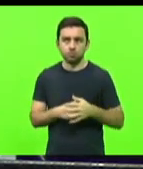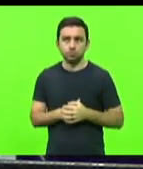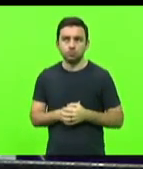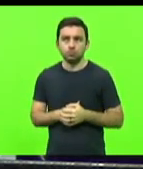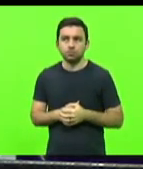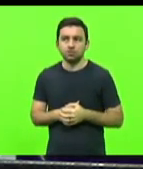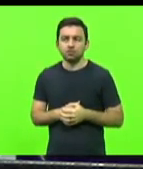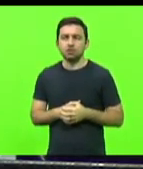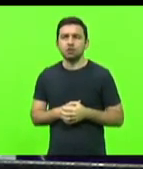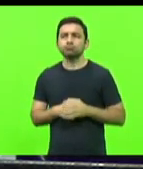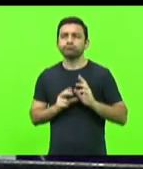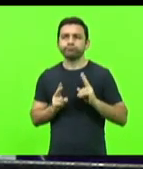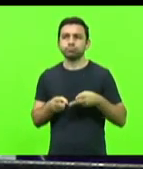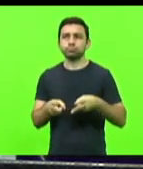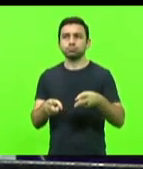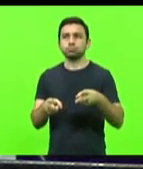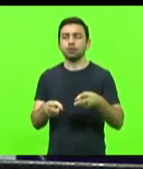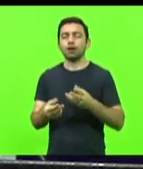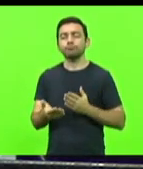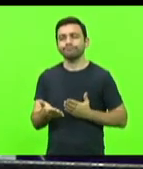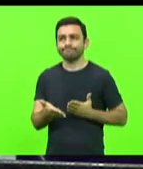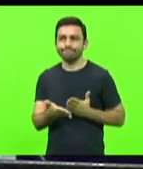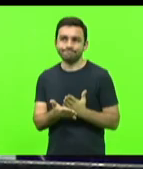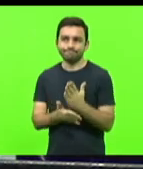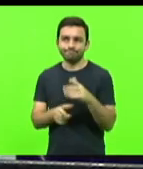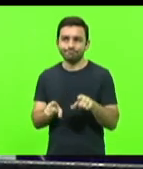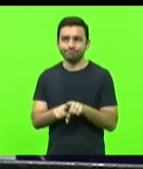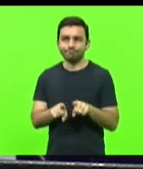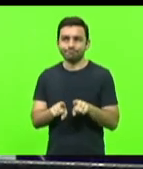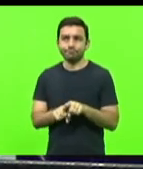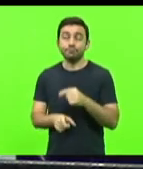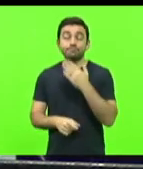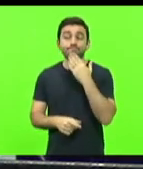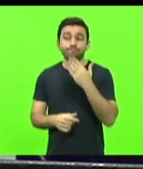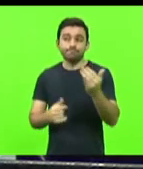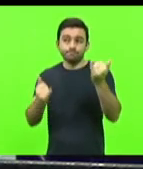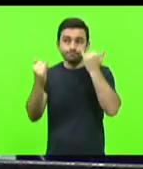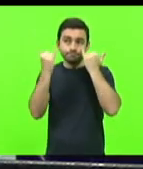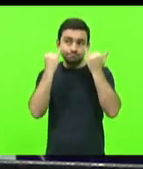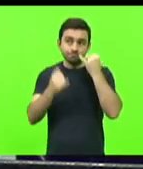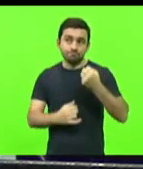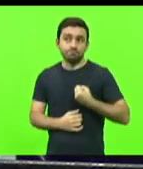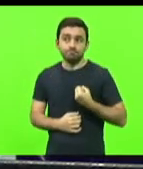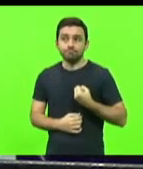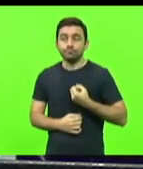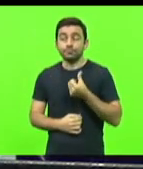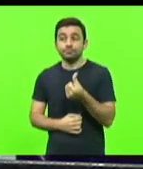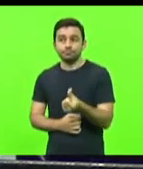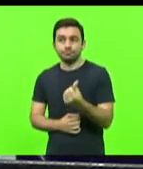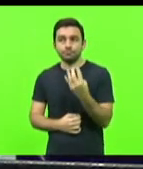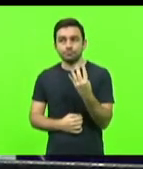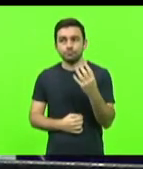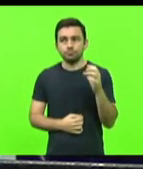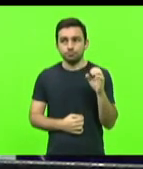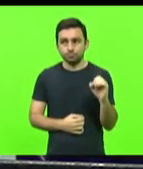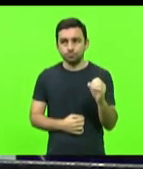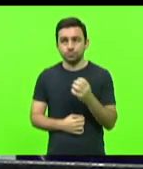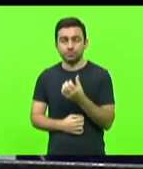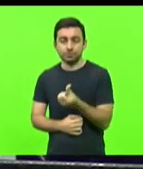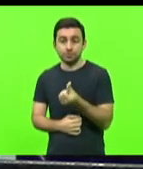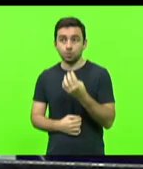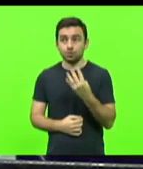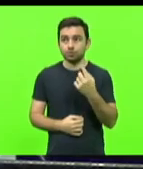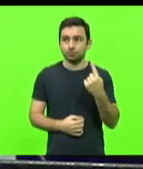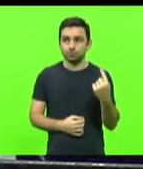Prosseguindo, foram aprovados os pedidos de informação números 640 e 641-2021,